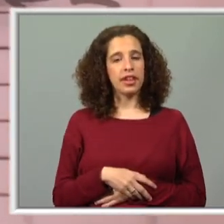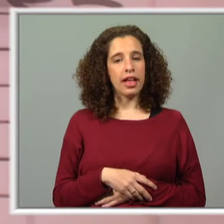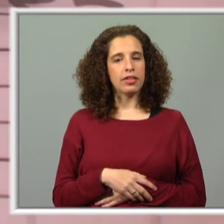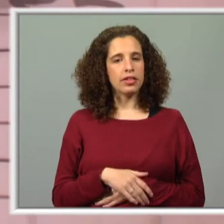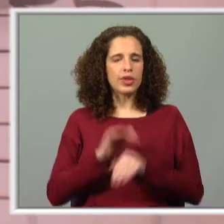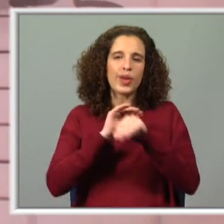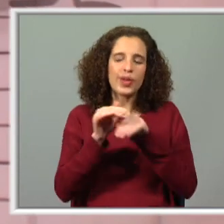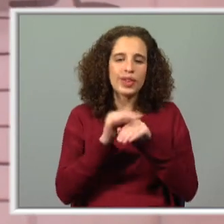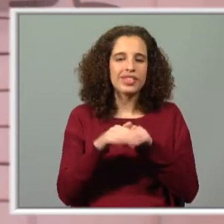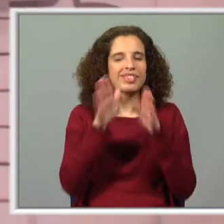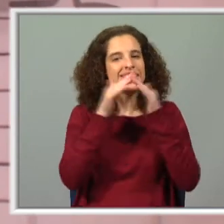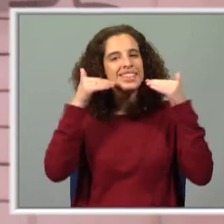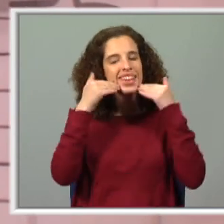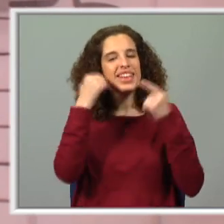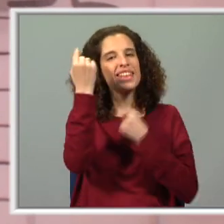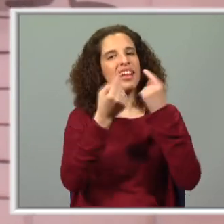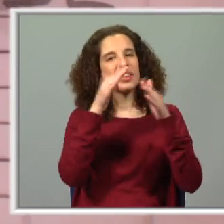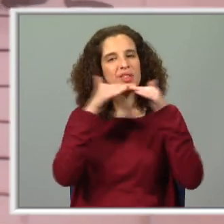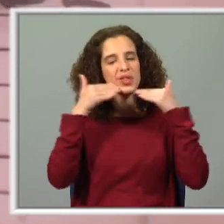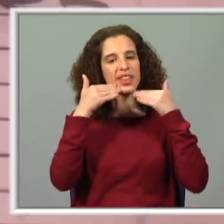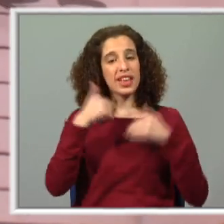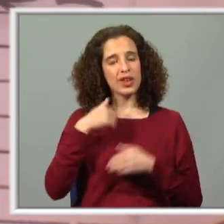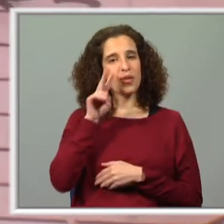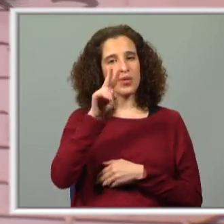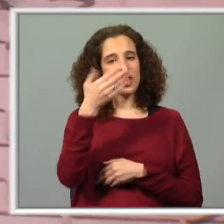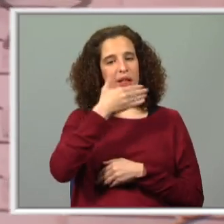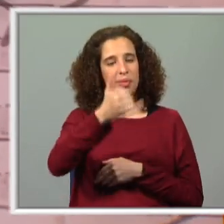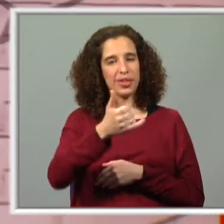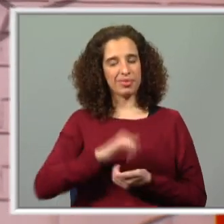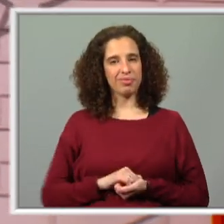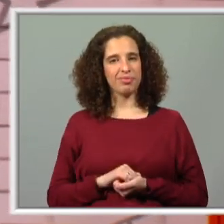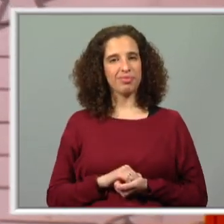gentis e sorriam e façam alguém sorrir. e eu vejo-vos no próximo bloco.